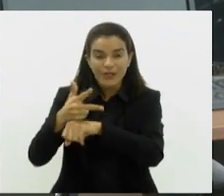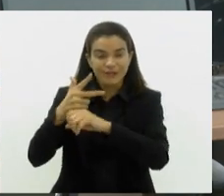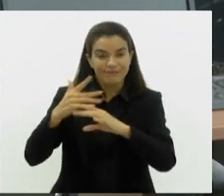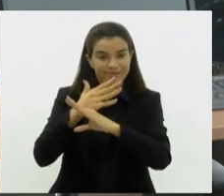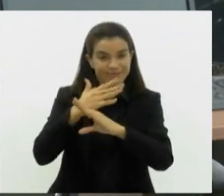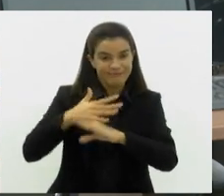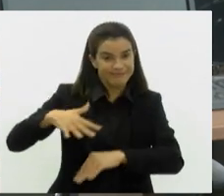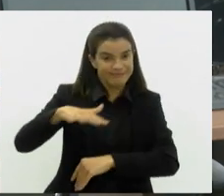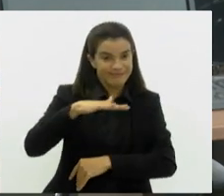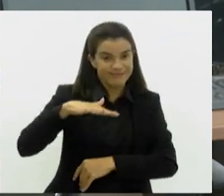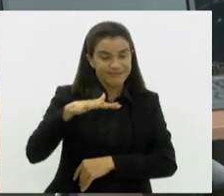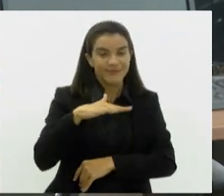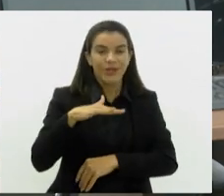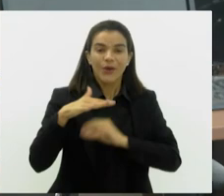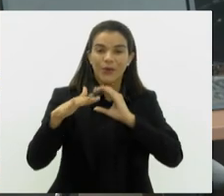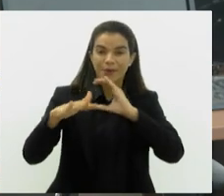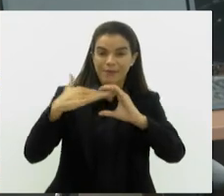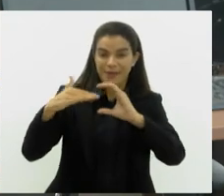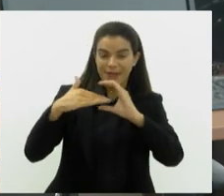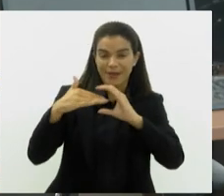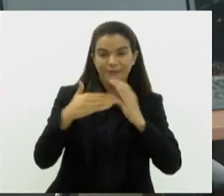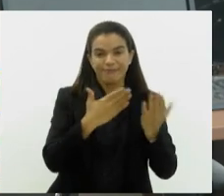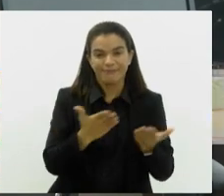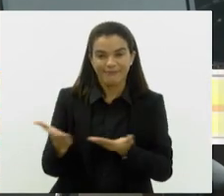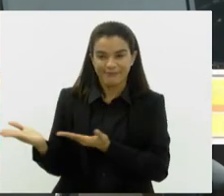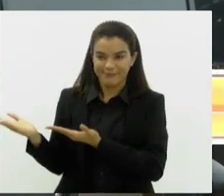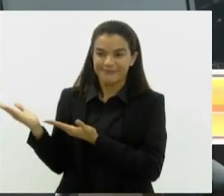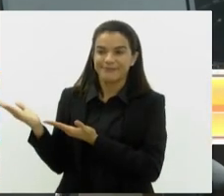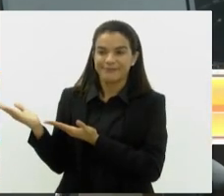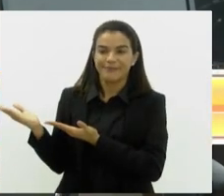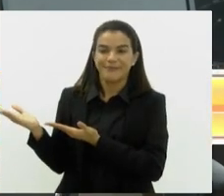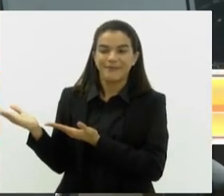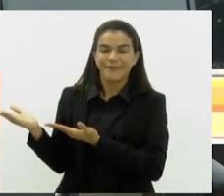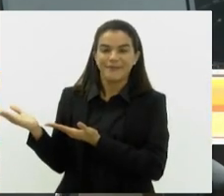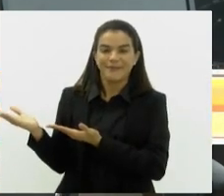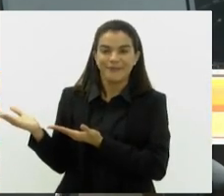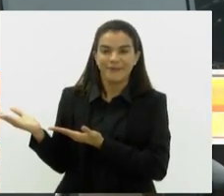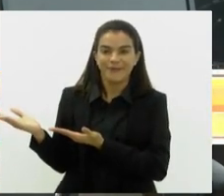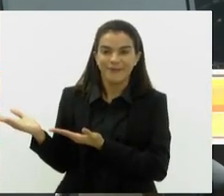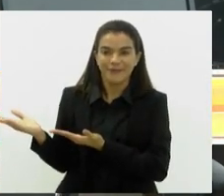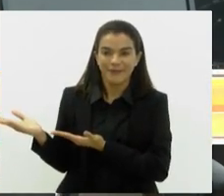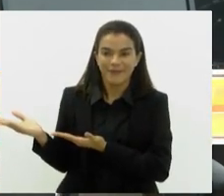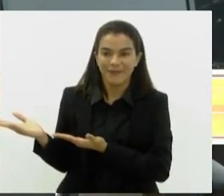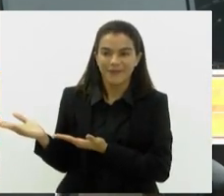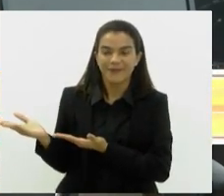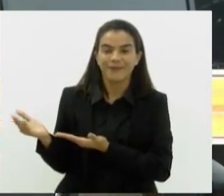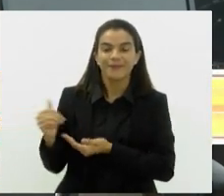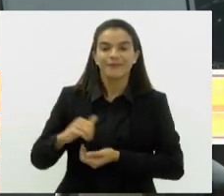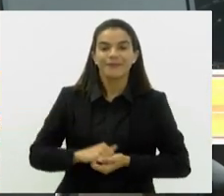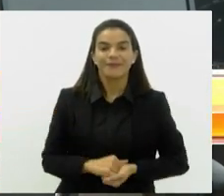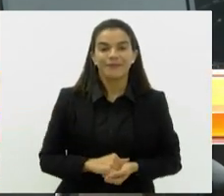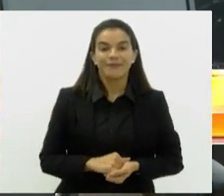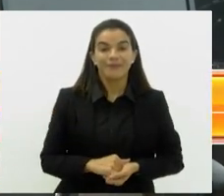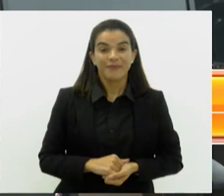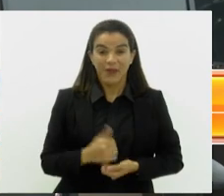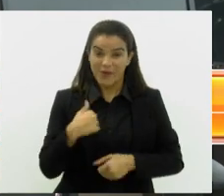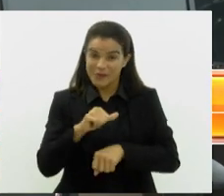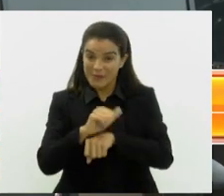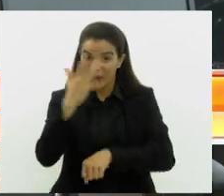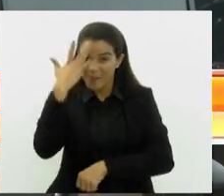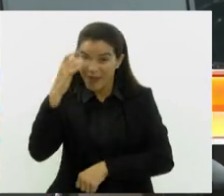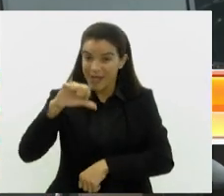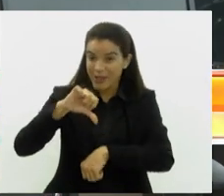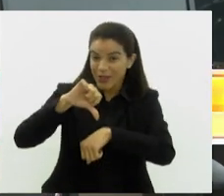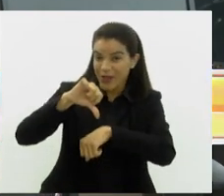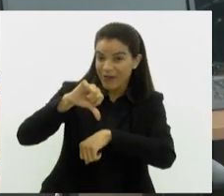sua região, é só acessar o nosso e-mail, que é tvalerje.rj.gov.br. Eu vou te esperar amanhã às